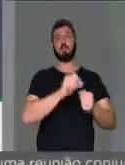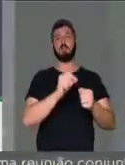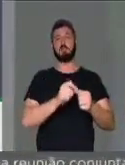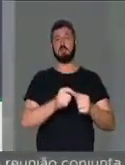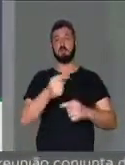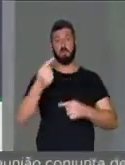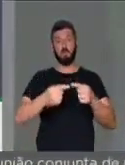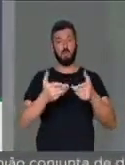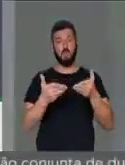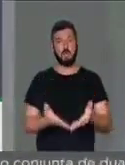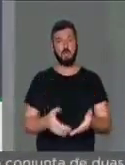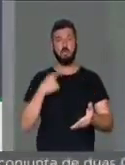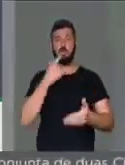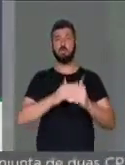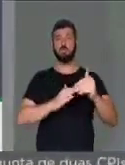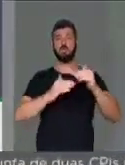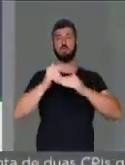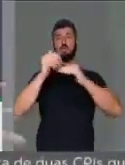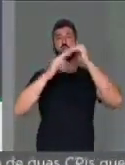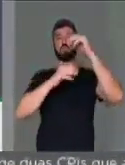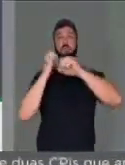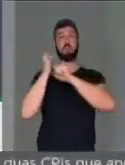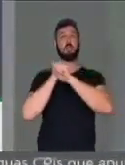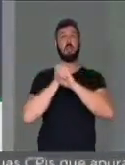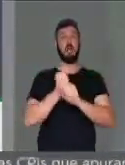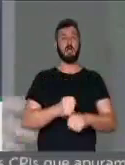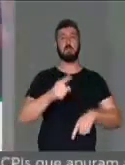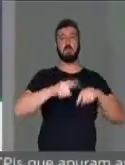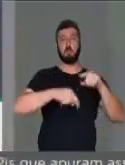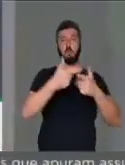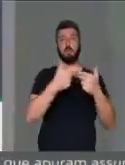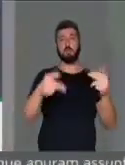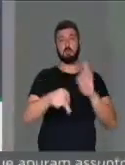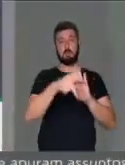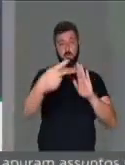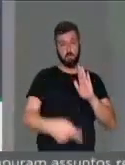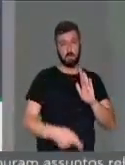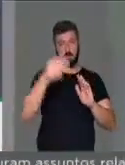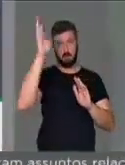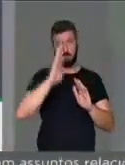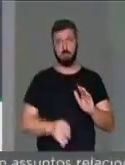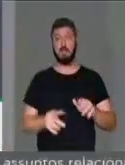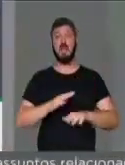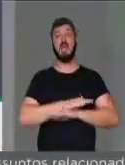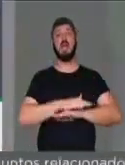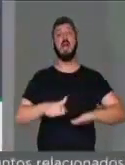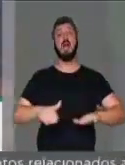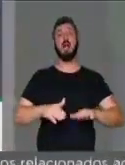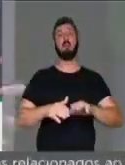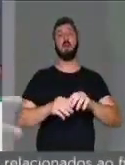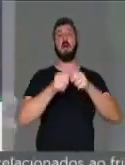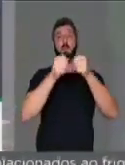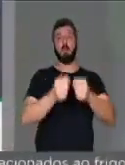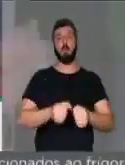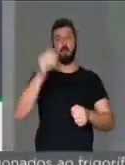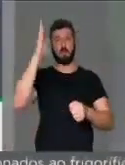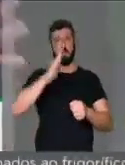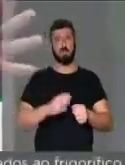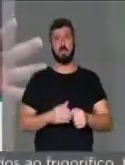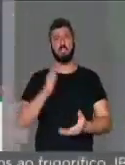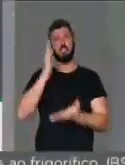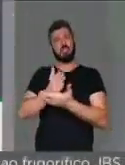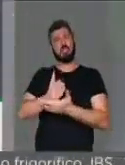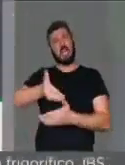com esta política que nós construímos de conteúdo nacional e para acabar com a soberania nacional. Queta